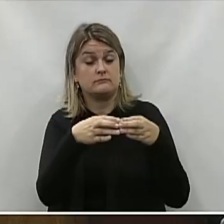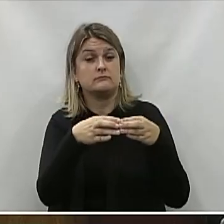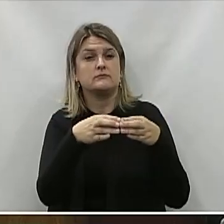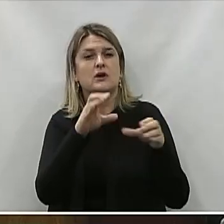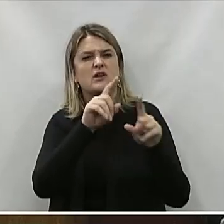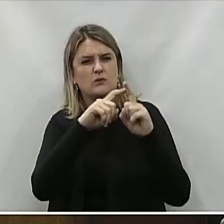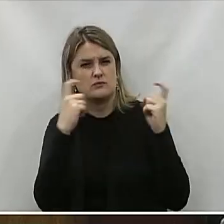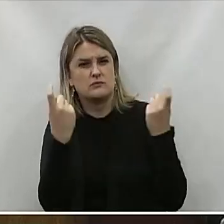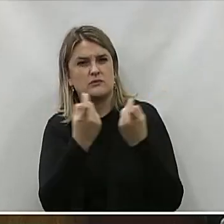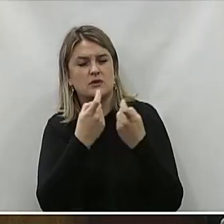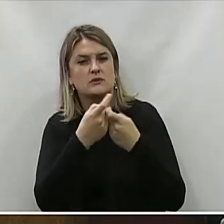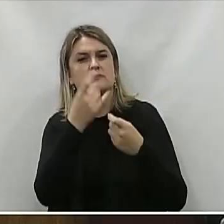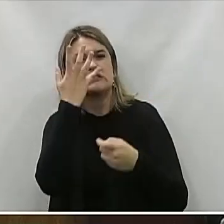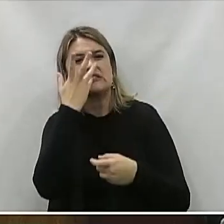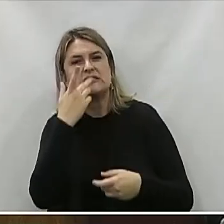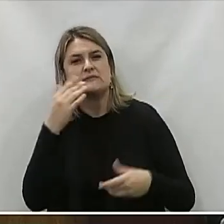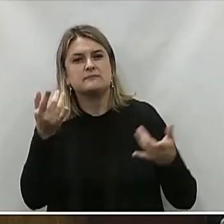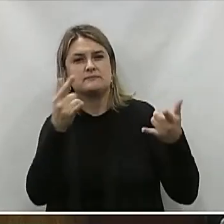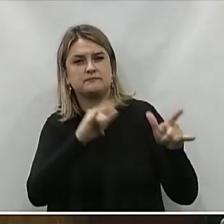Da criança E do adolescente